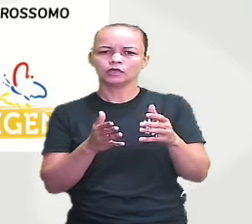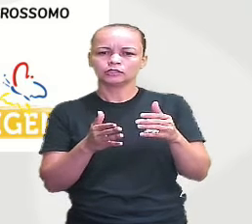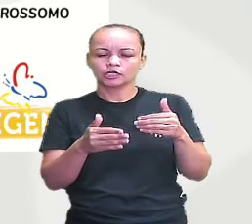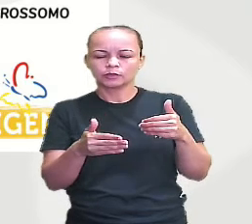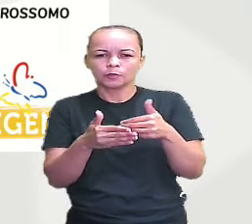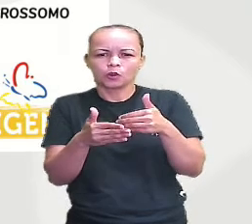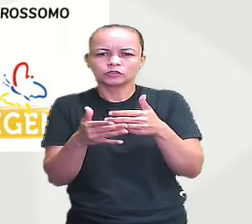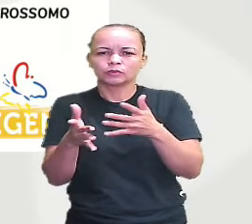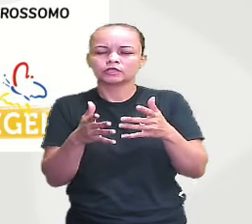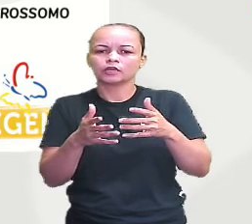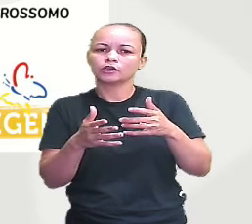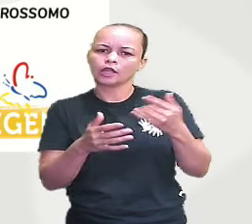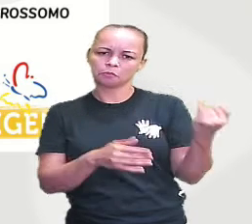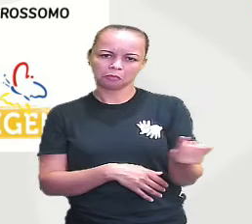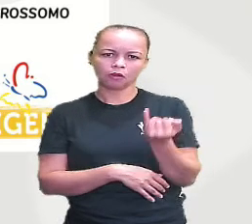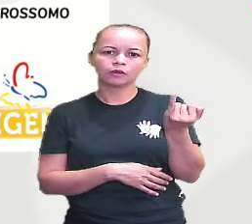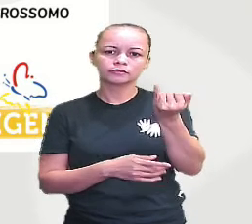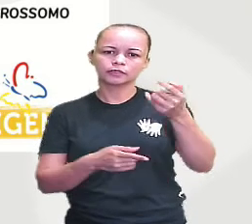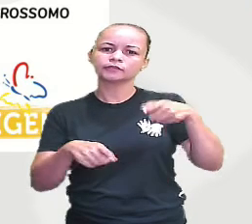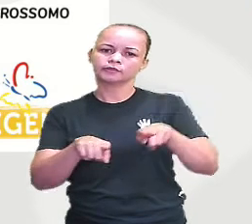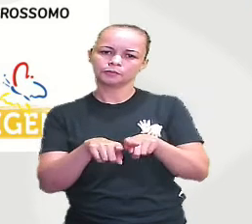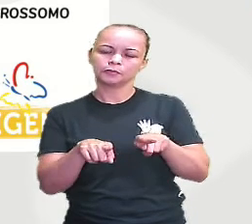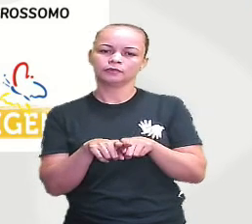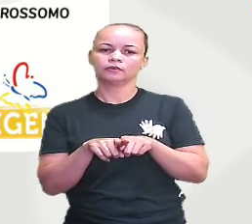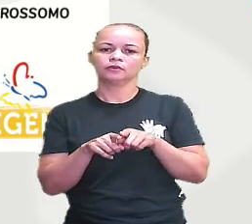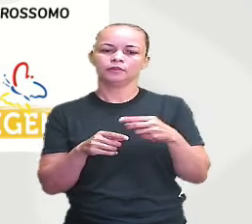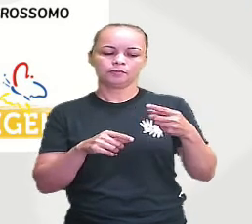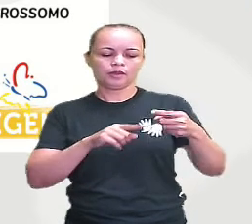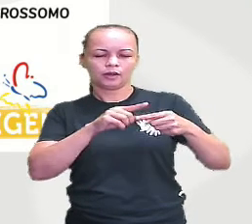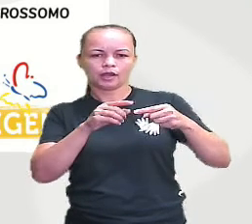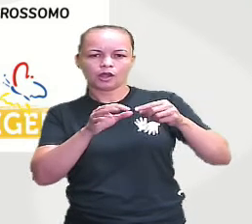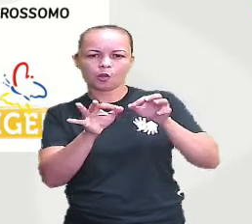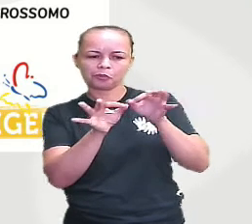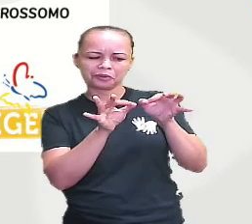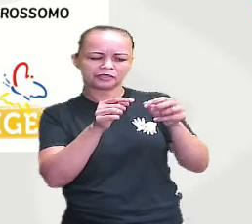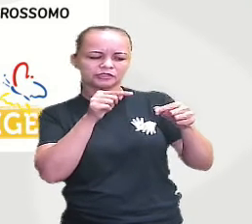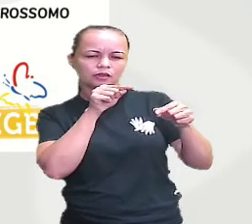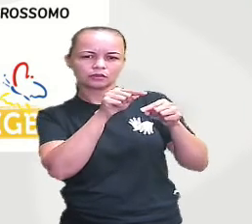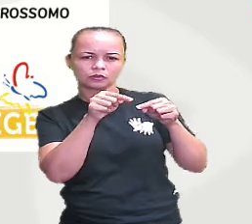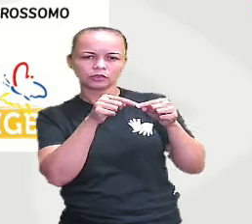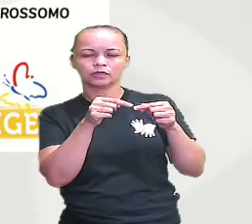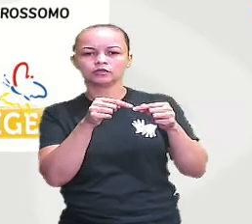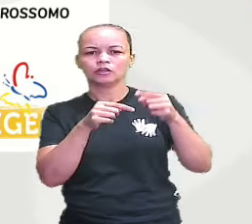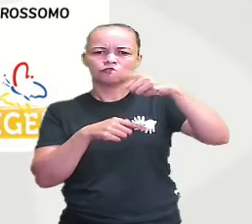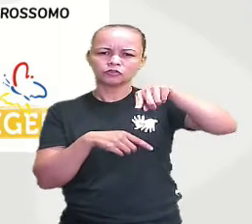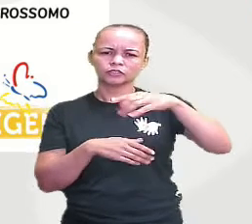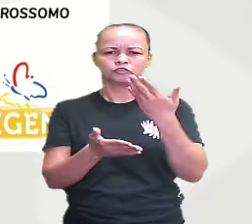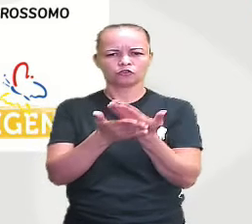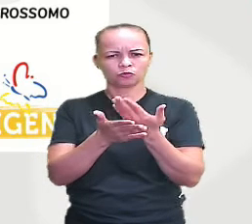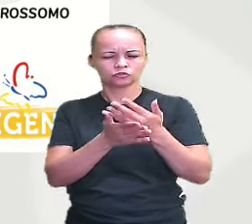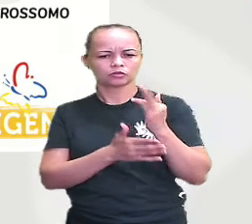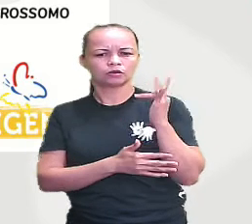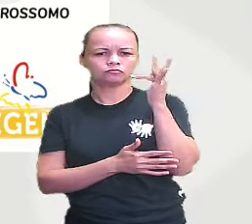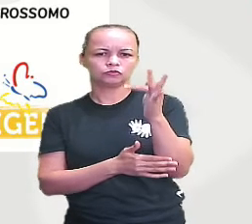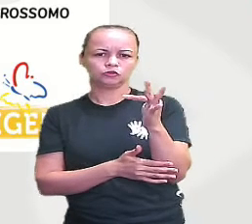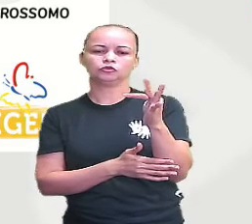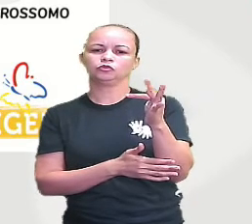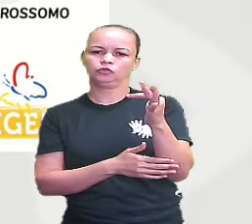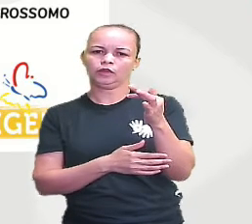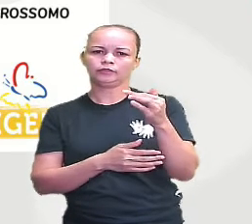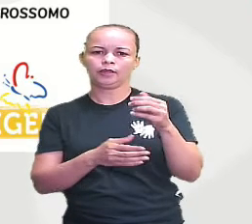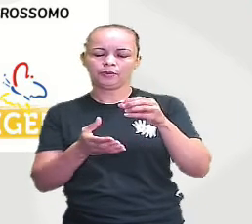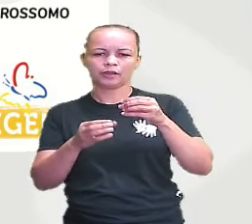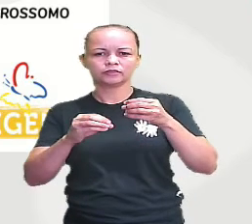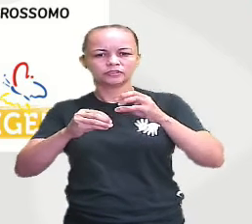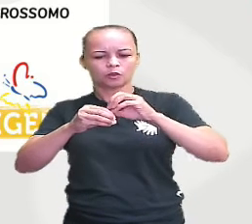relevância muito grande, gente, para a estruturação do espermatozoide. Vocês vão ver futuramente também, até para a divisão celular, tá?